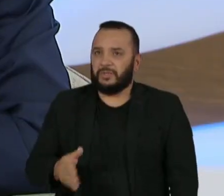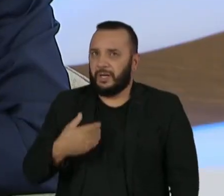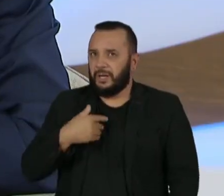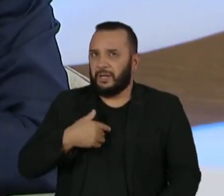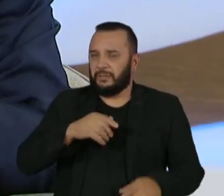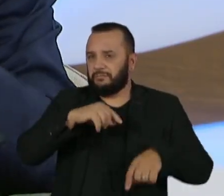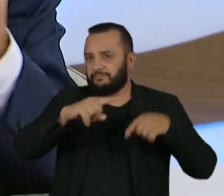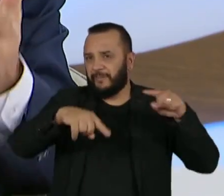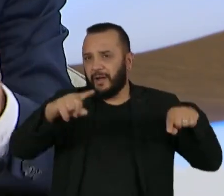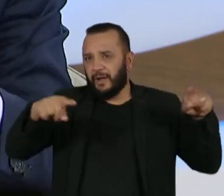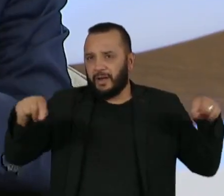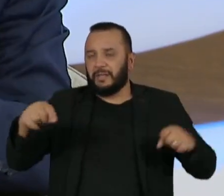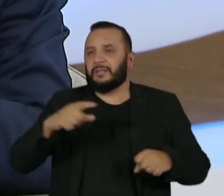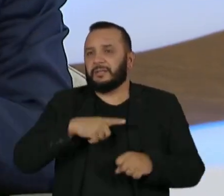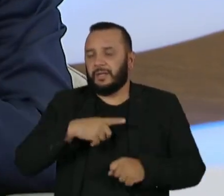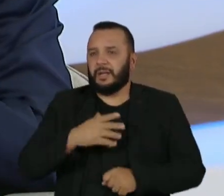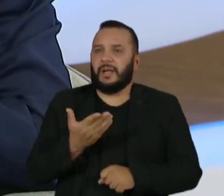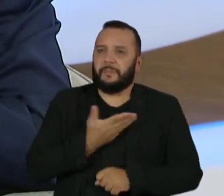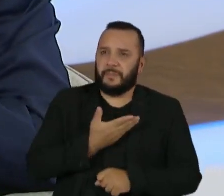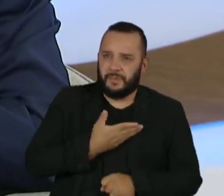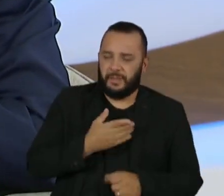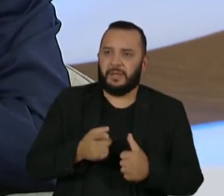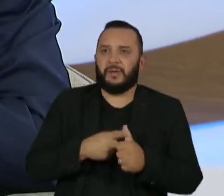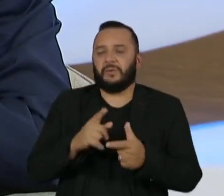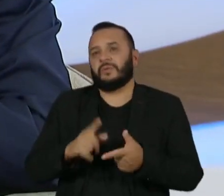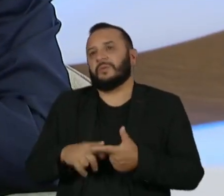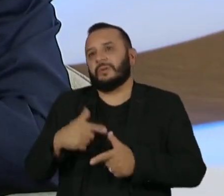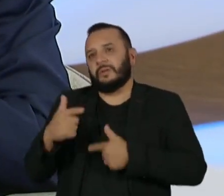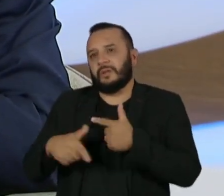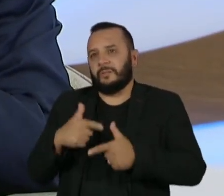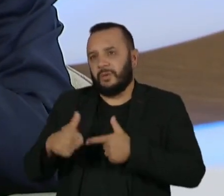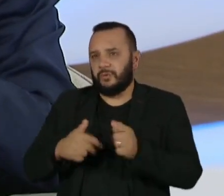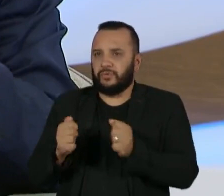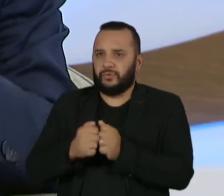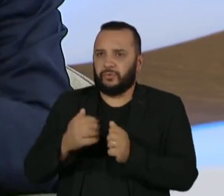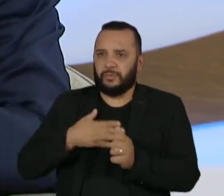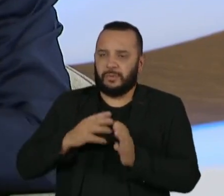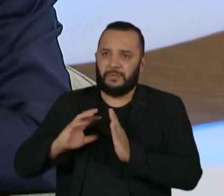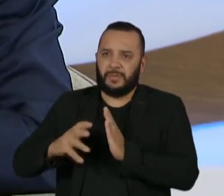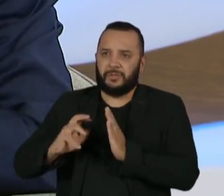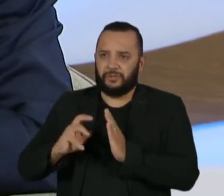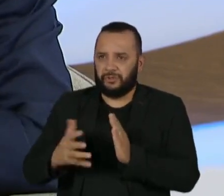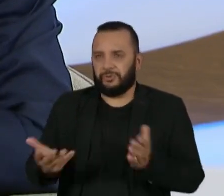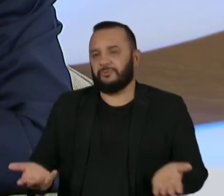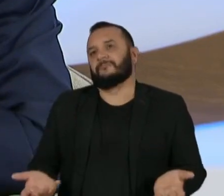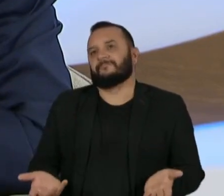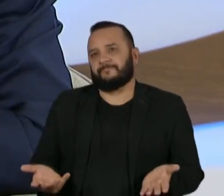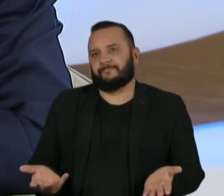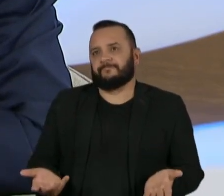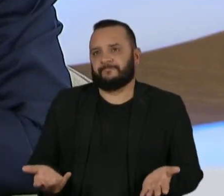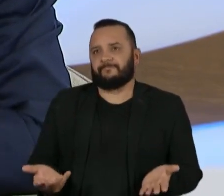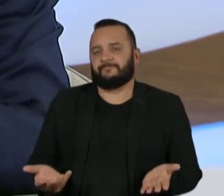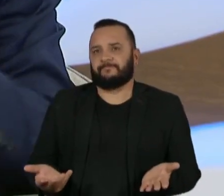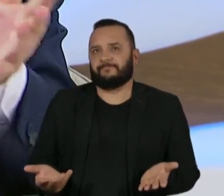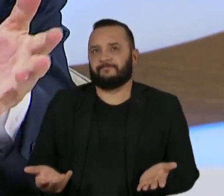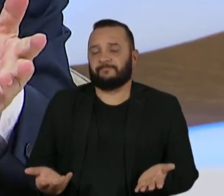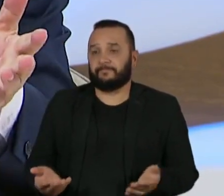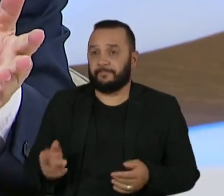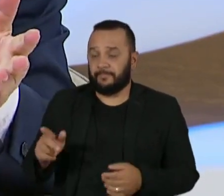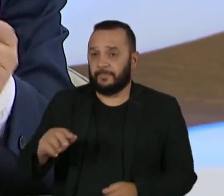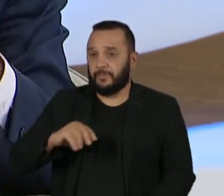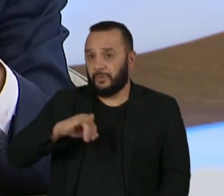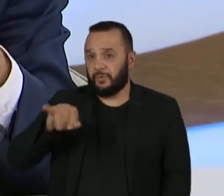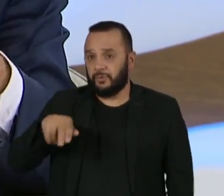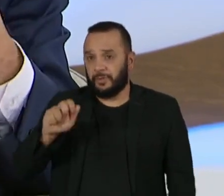agências, que foram meus contemporâneos, que foram meus colegas de partido e assim por diante. O Juliano